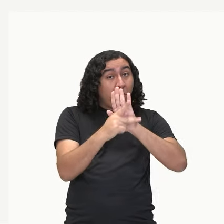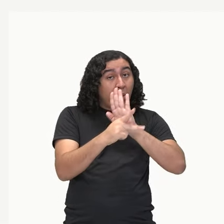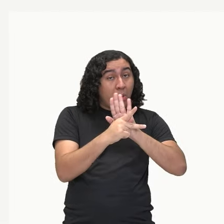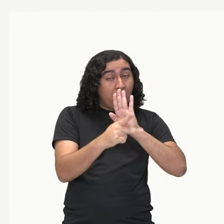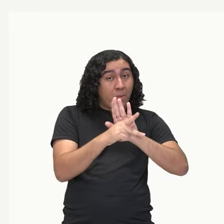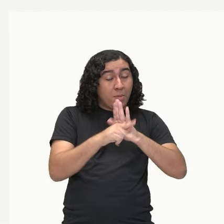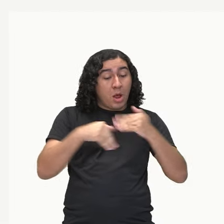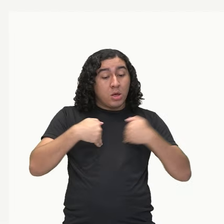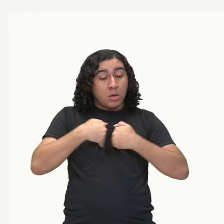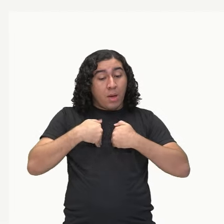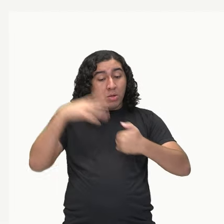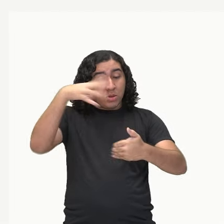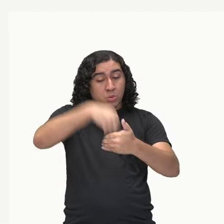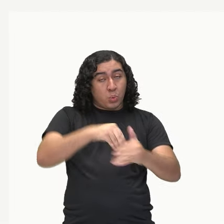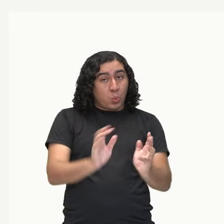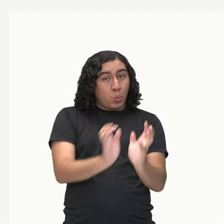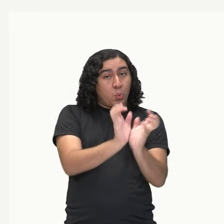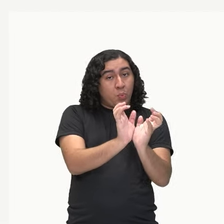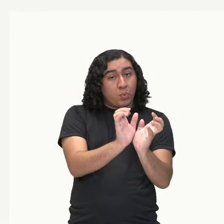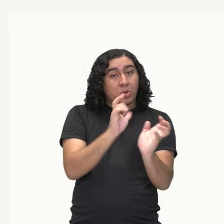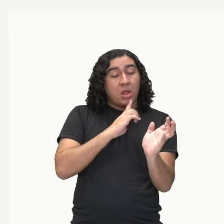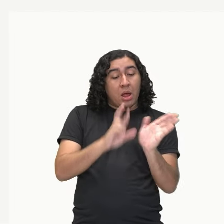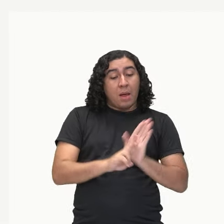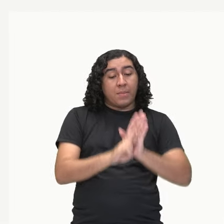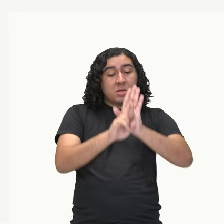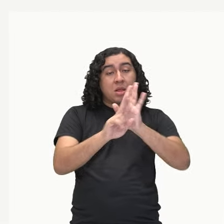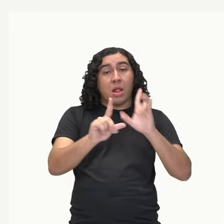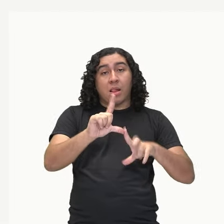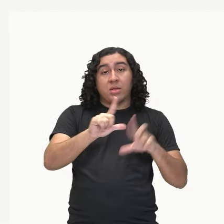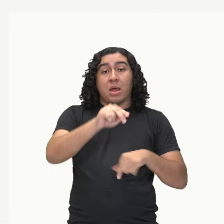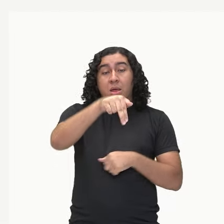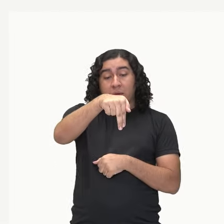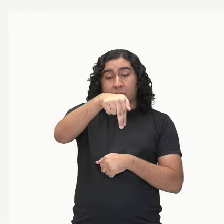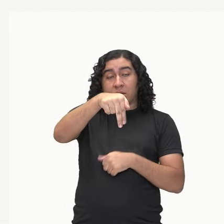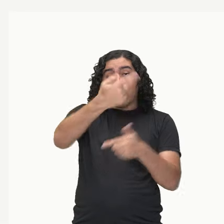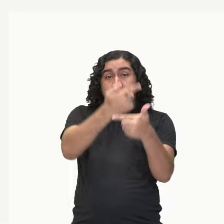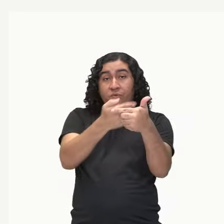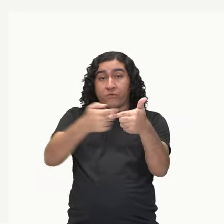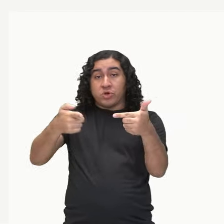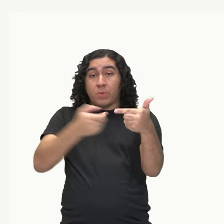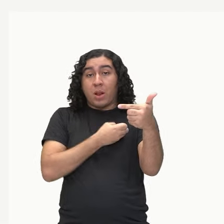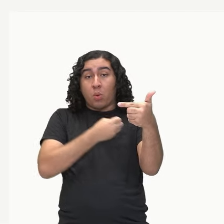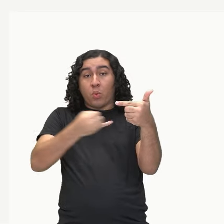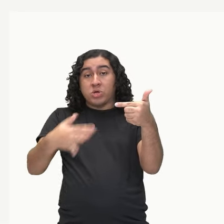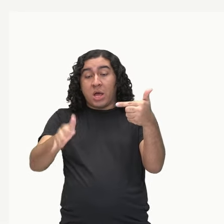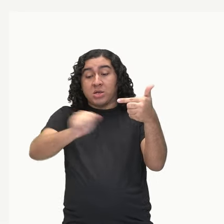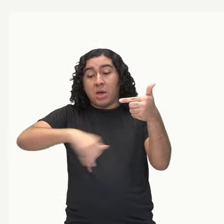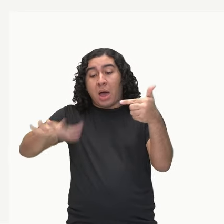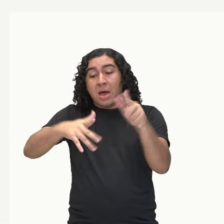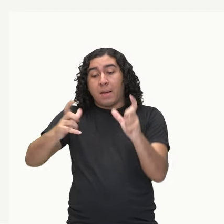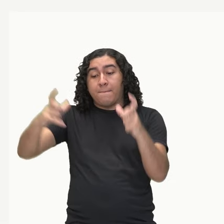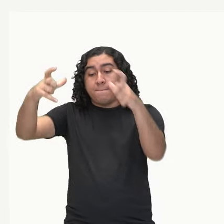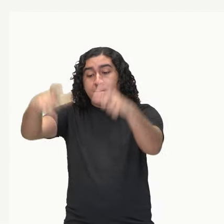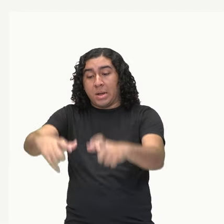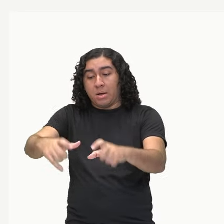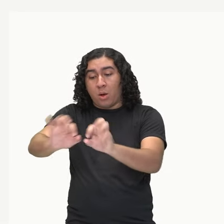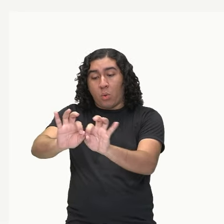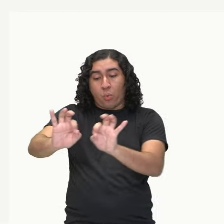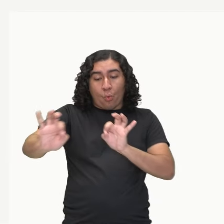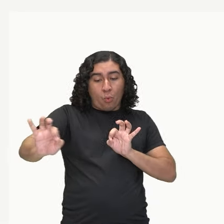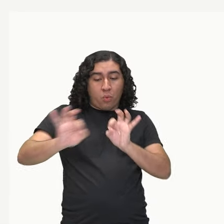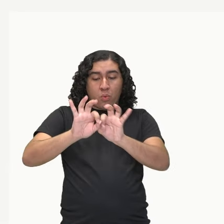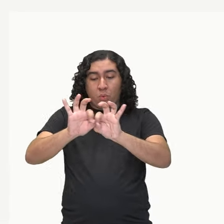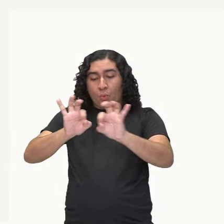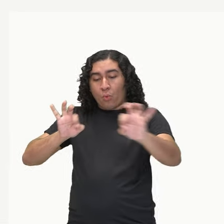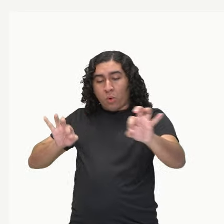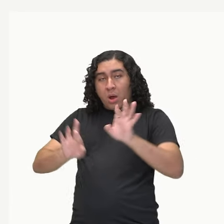representado pela letra N, dividido pela unidade de área ou volume, que é representado pelo